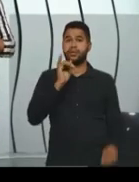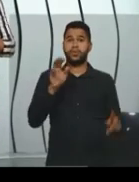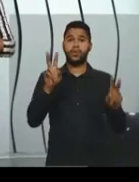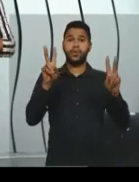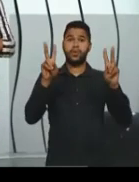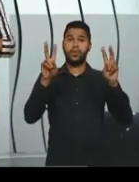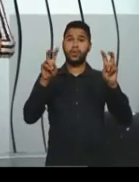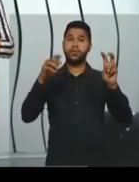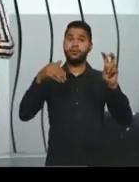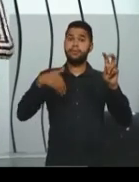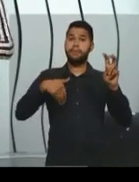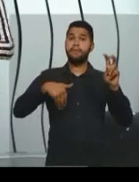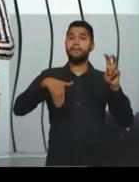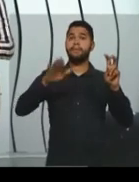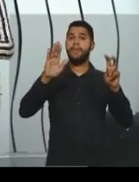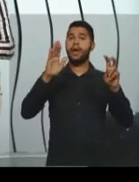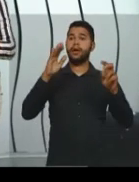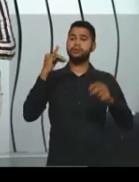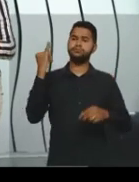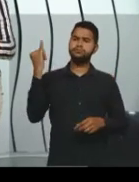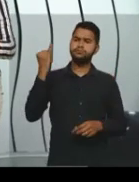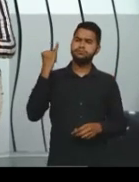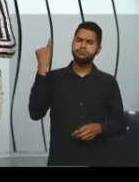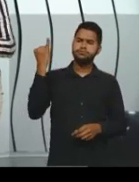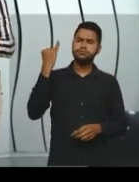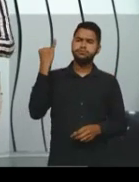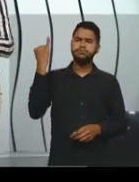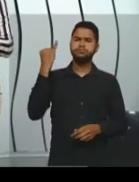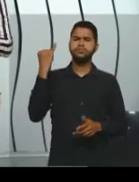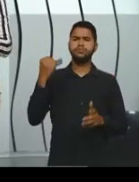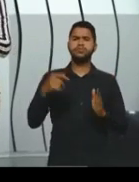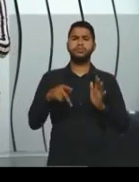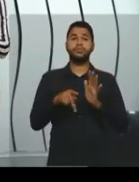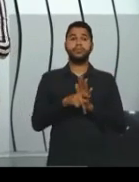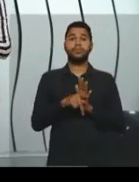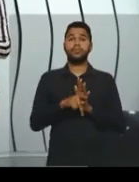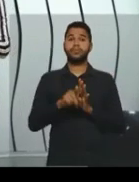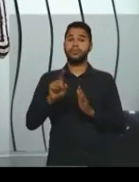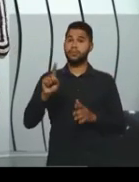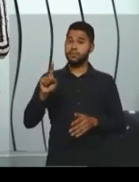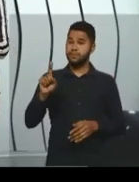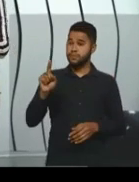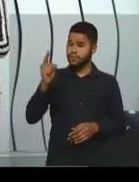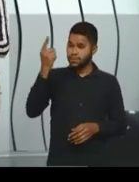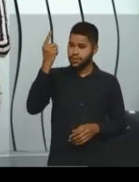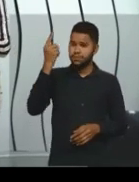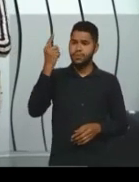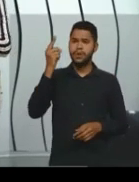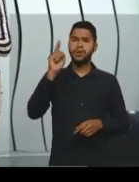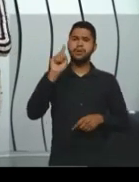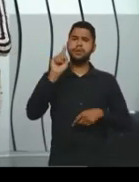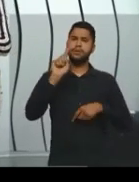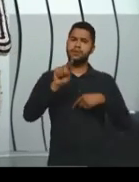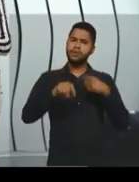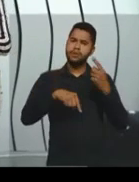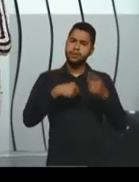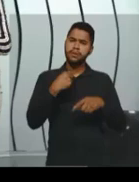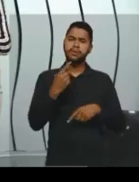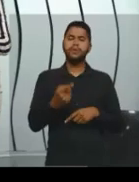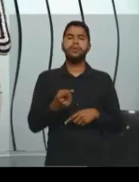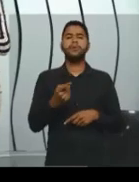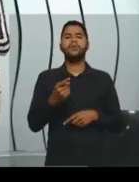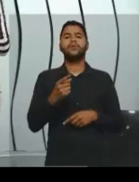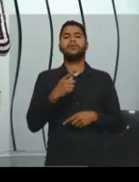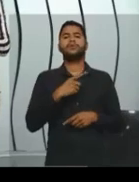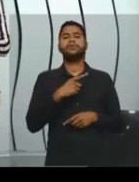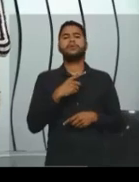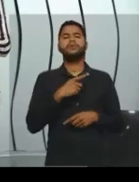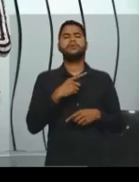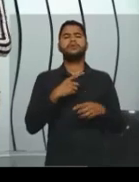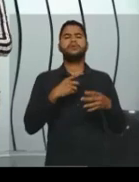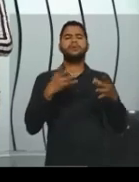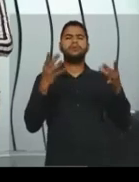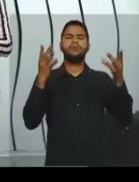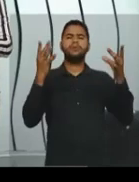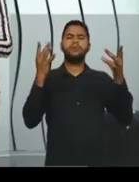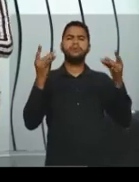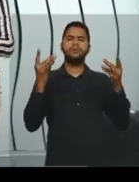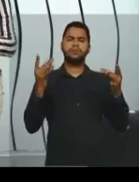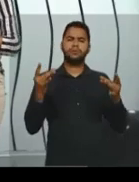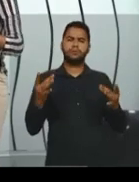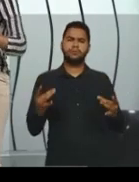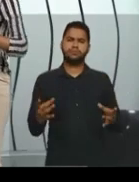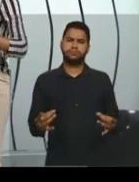mais relevantes, eles vão aparecer primeiro. E depois, nós vamos ter detalhes.